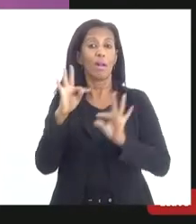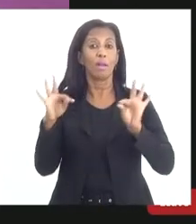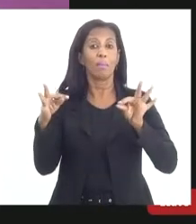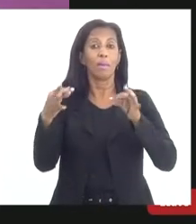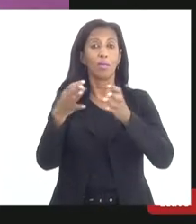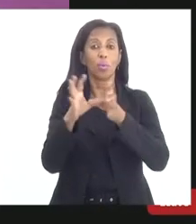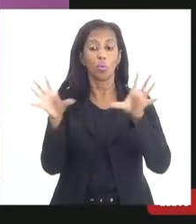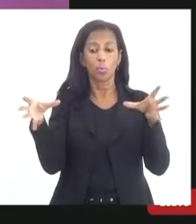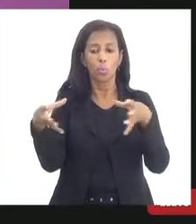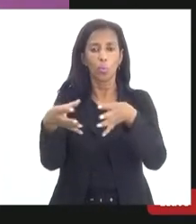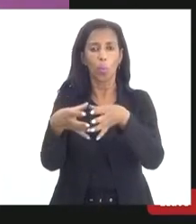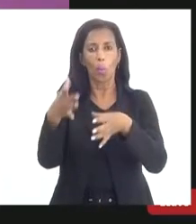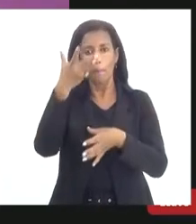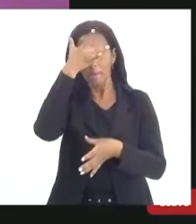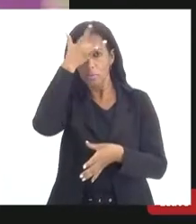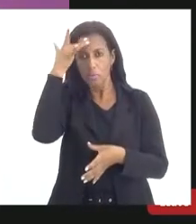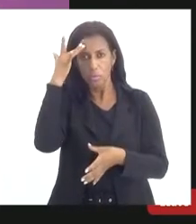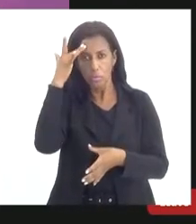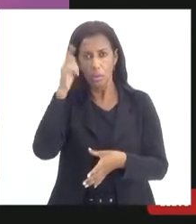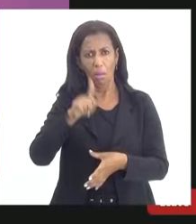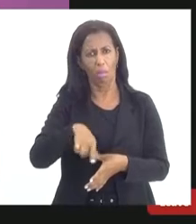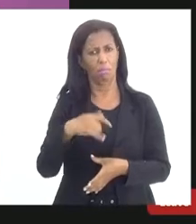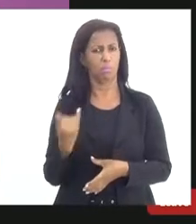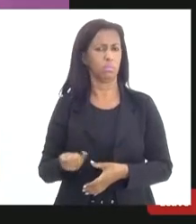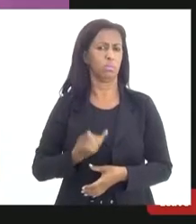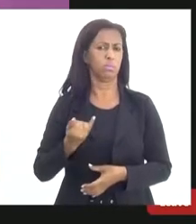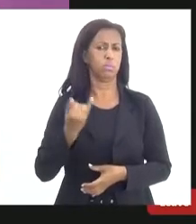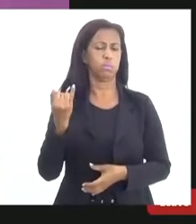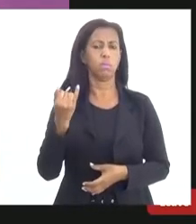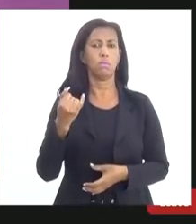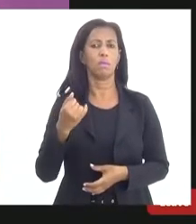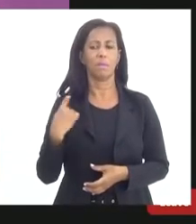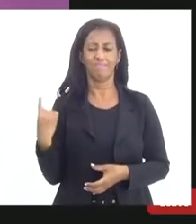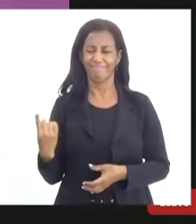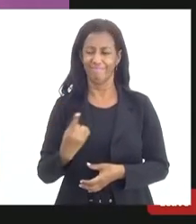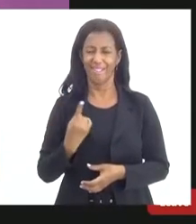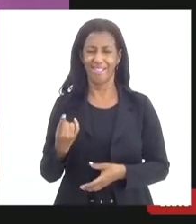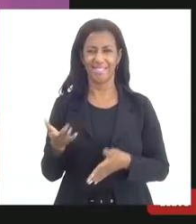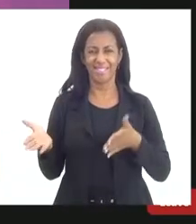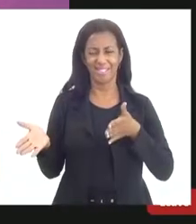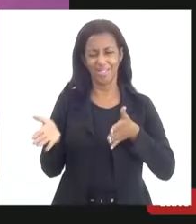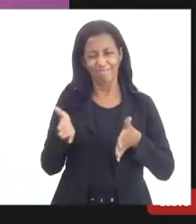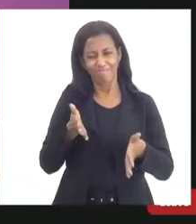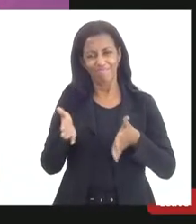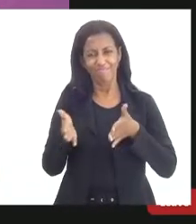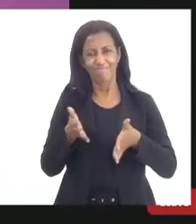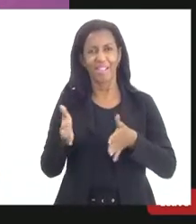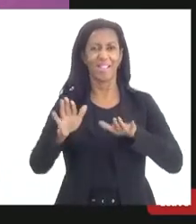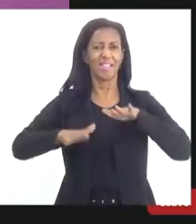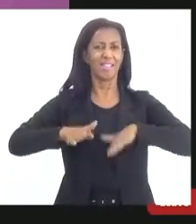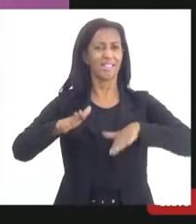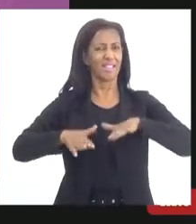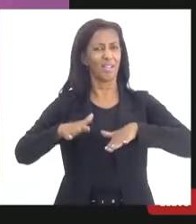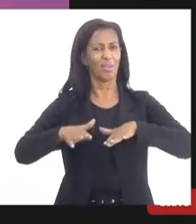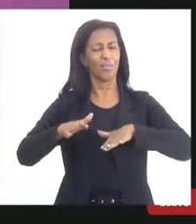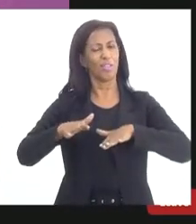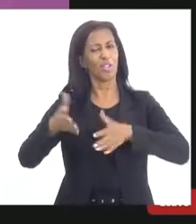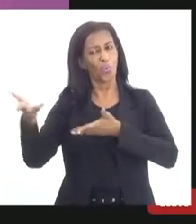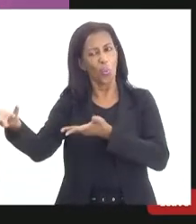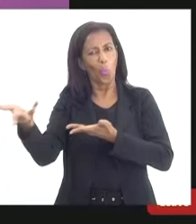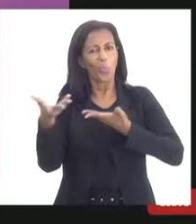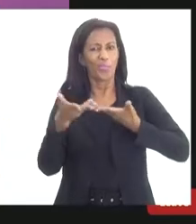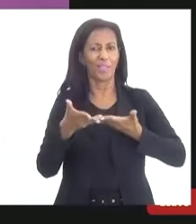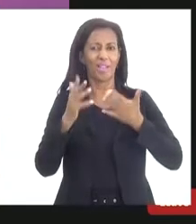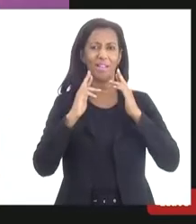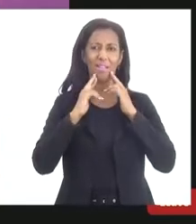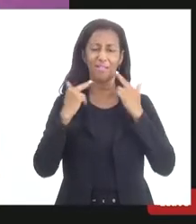quantitativo de pessoas é fundamental a gente estreitar talvez chamar para uma audiência pública